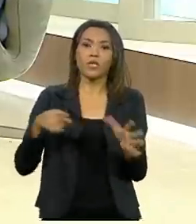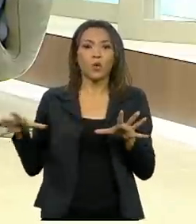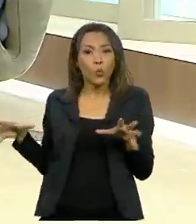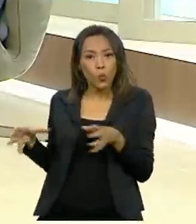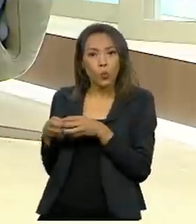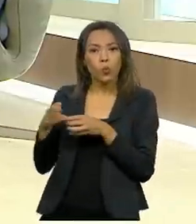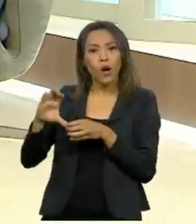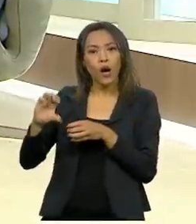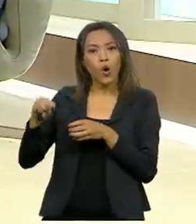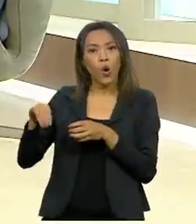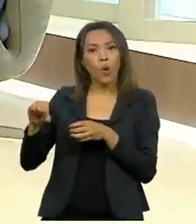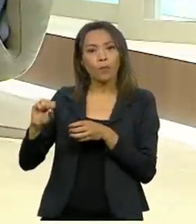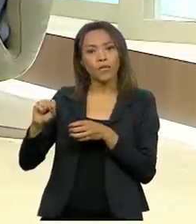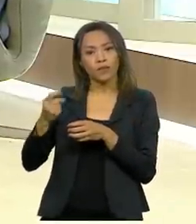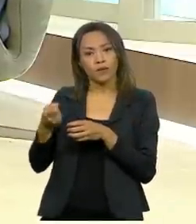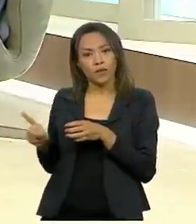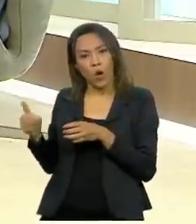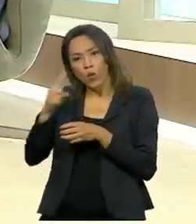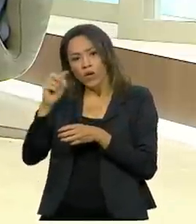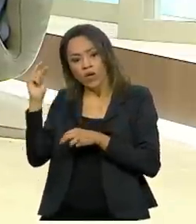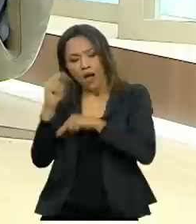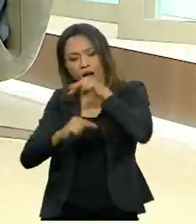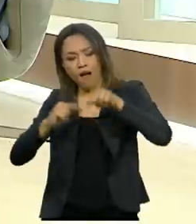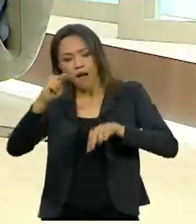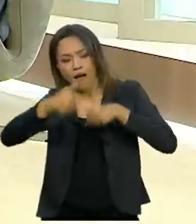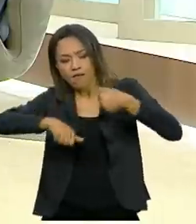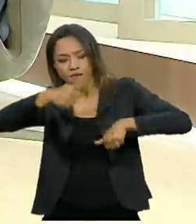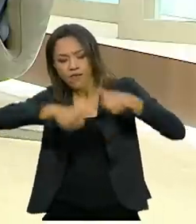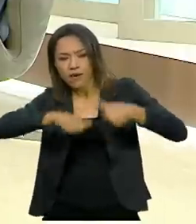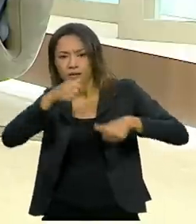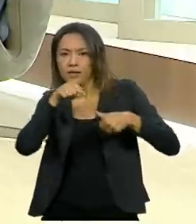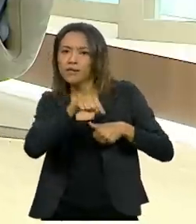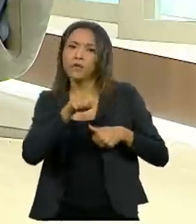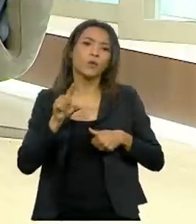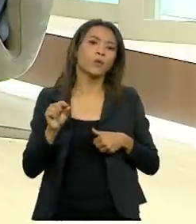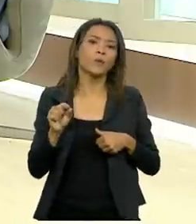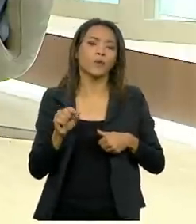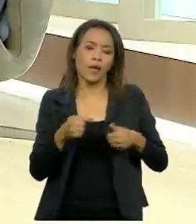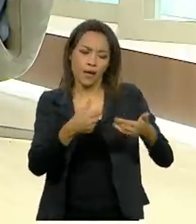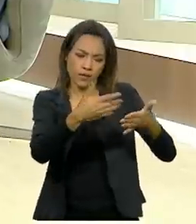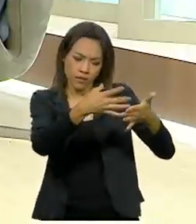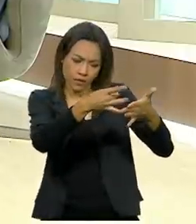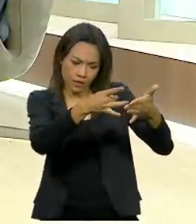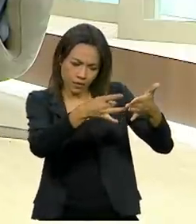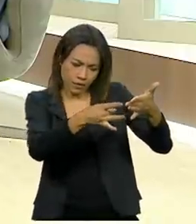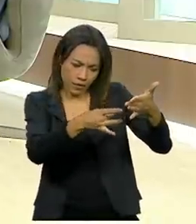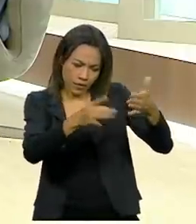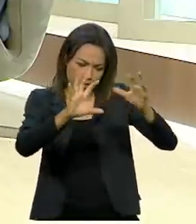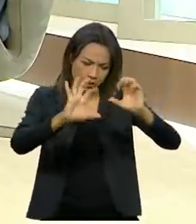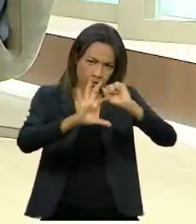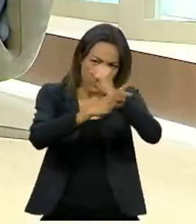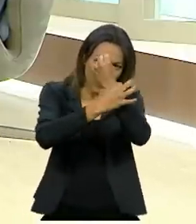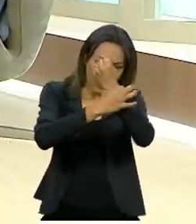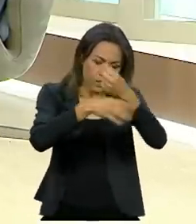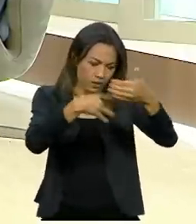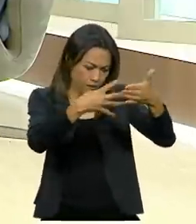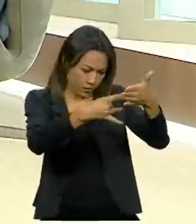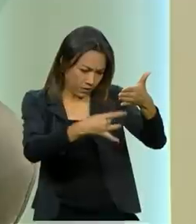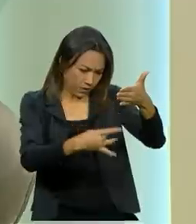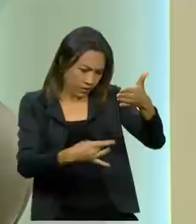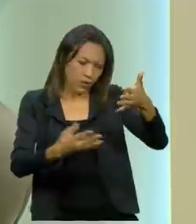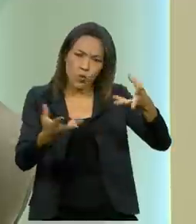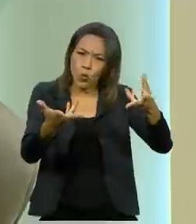Nacional de Incorporação de Tecnologia no SUS, onde se analisa todos esses aspectos, segurança, eficácia,